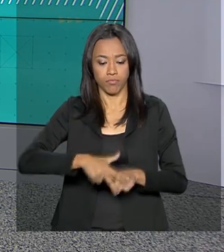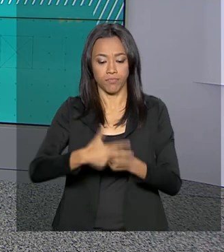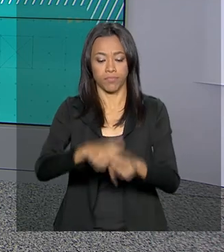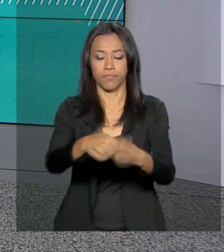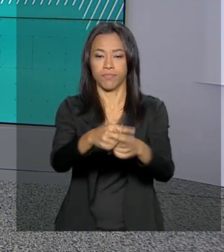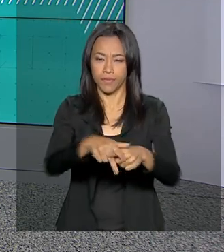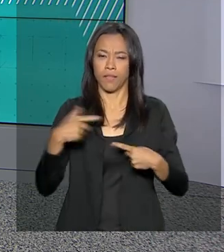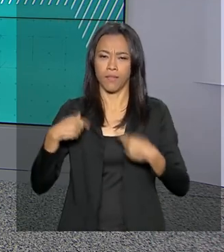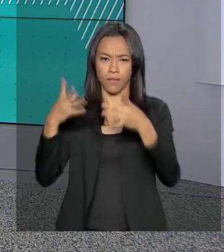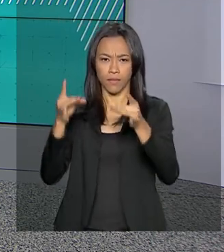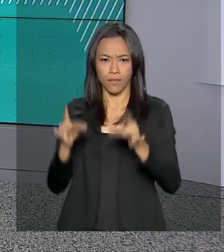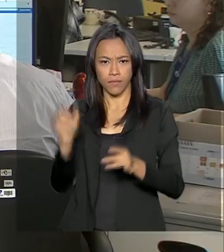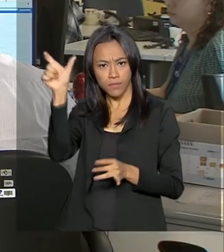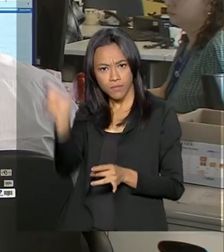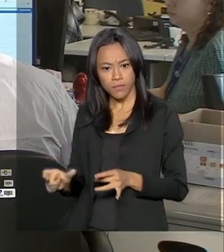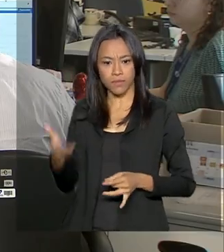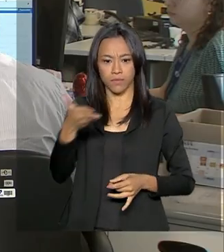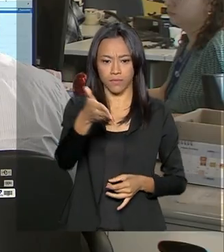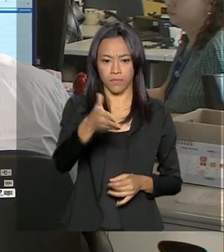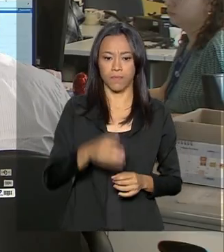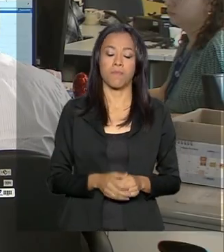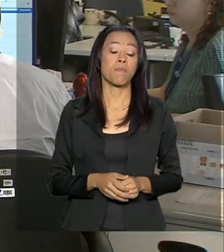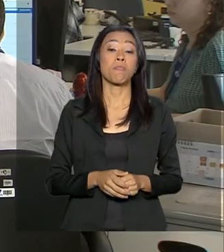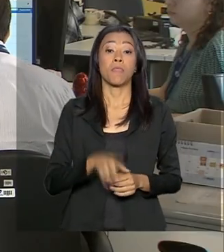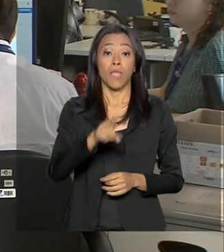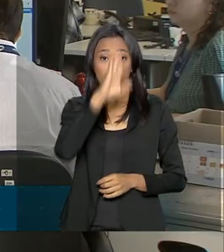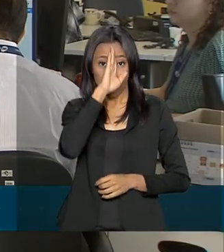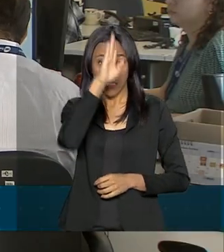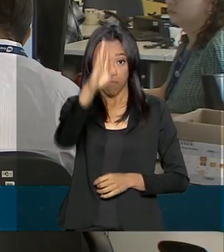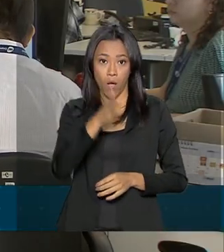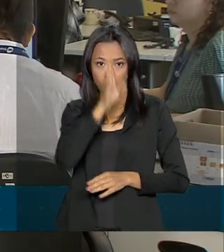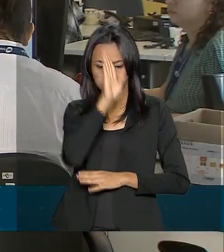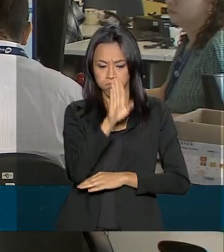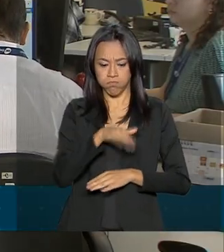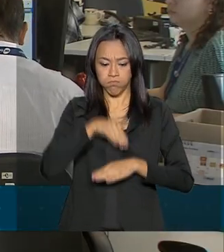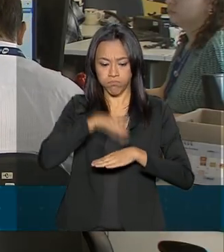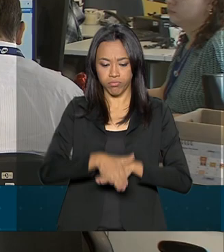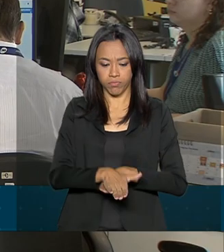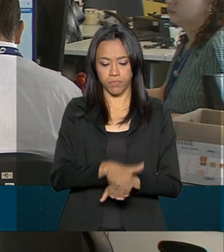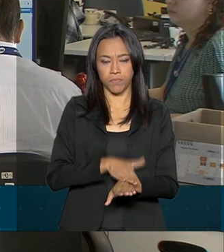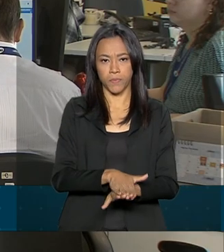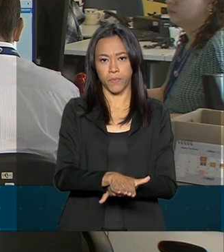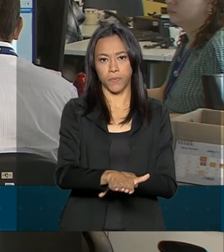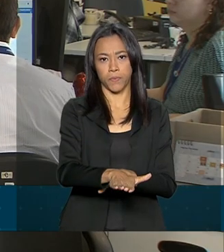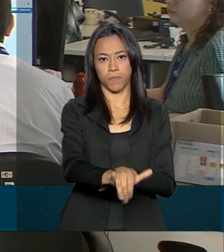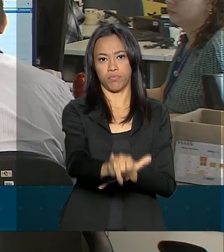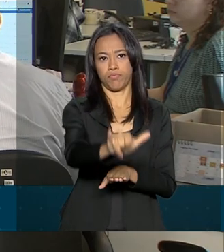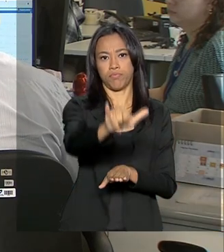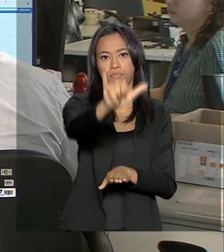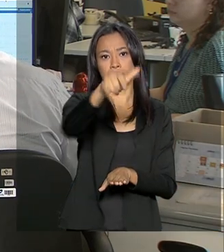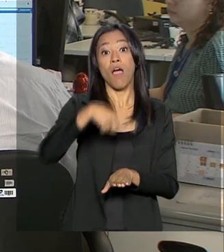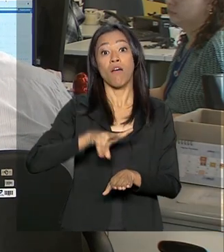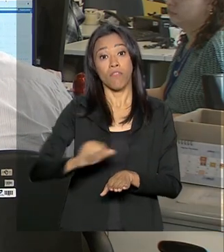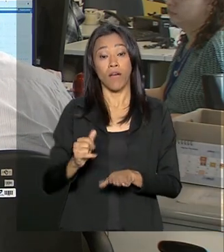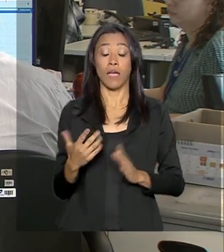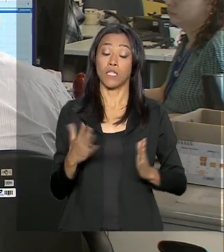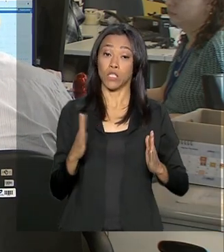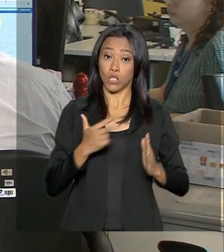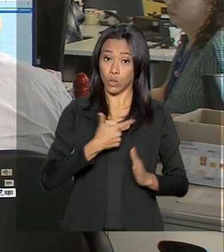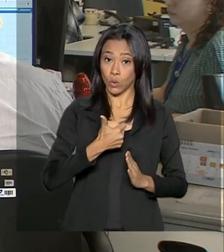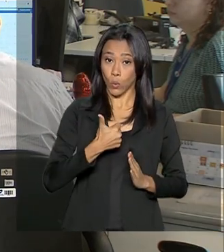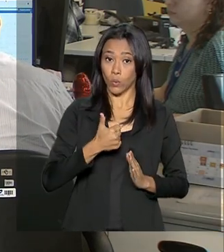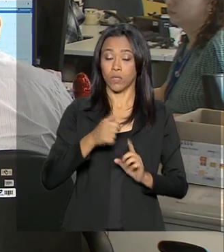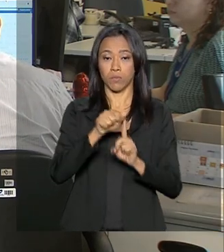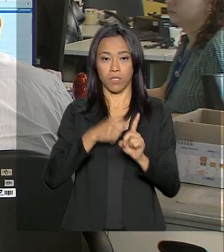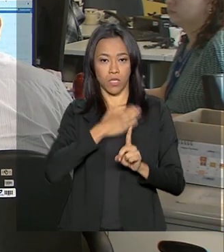detalhes para a gente. A pista principal do aeroporto Santos Dumont vai passar por manutenção entre os dias 12 de agosto e 12 de setembro.